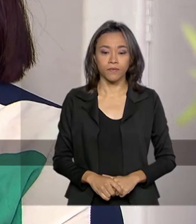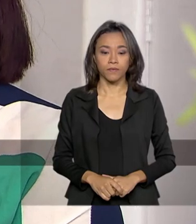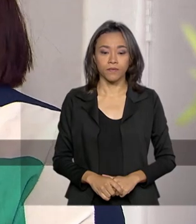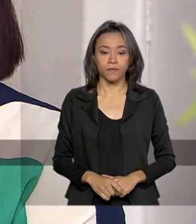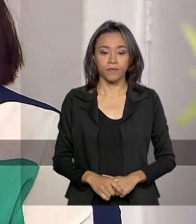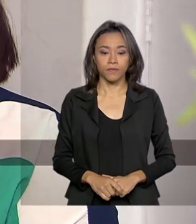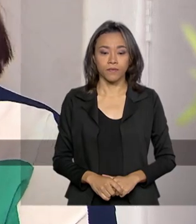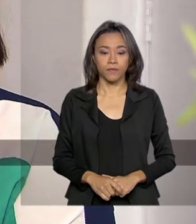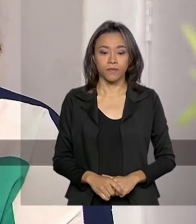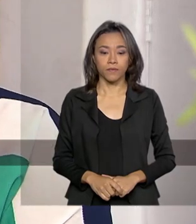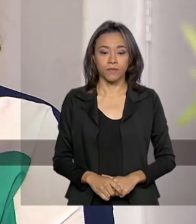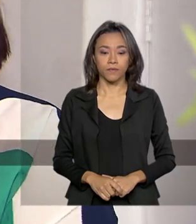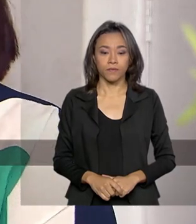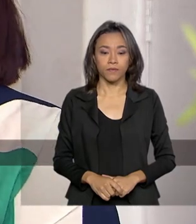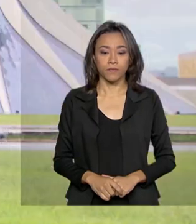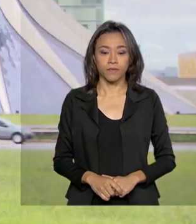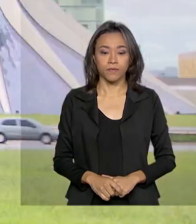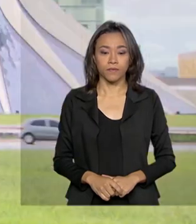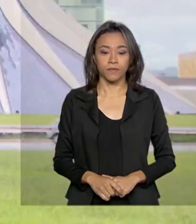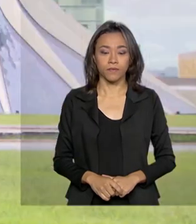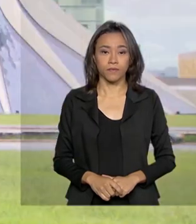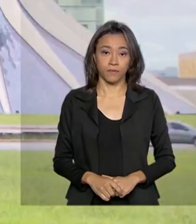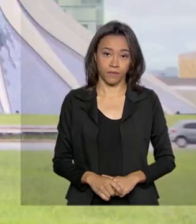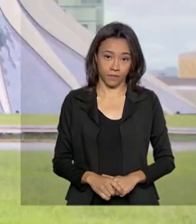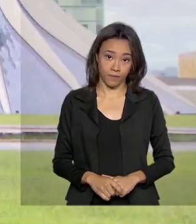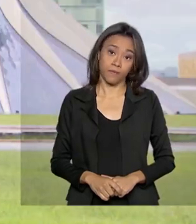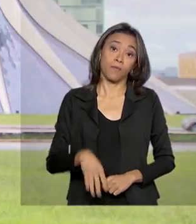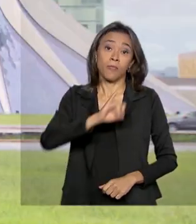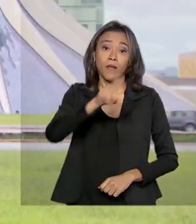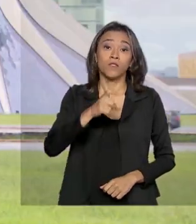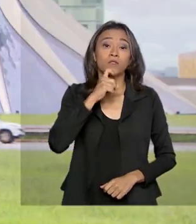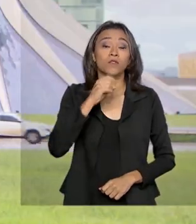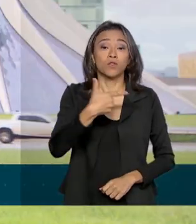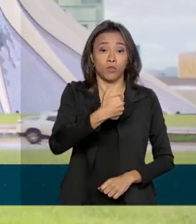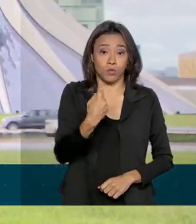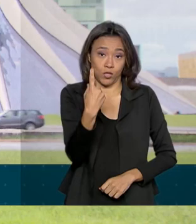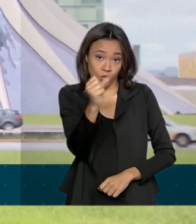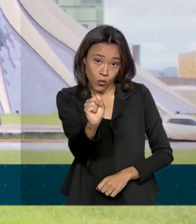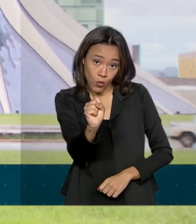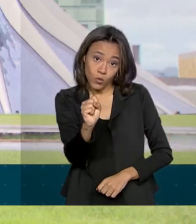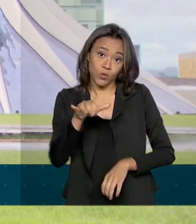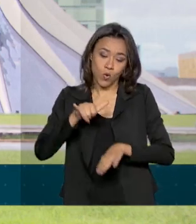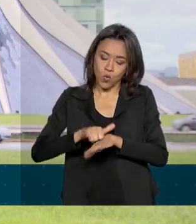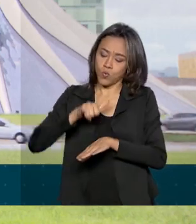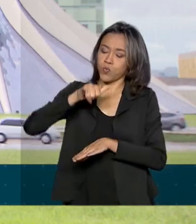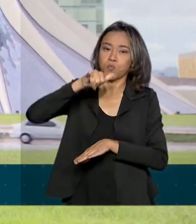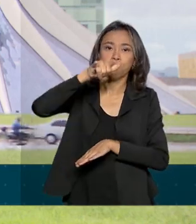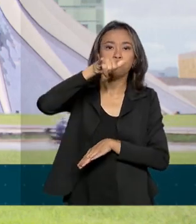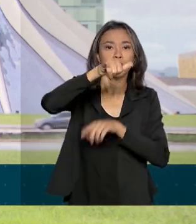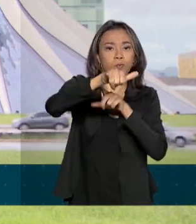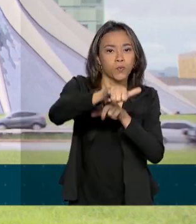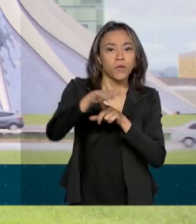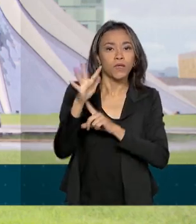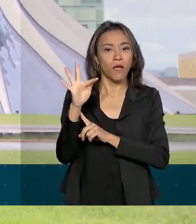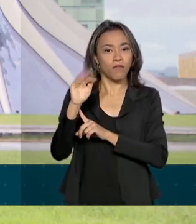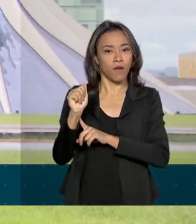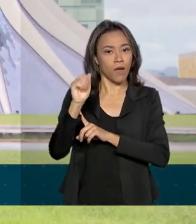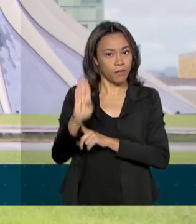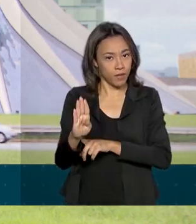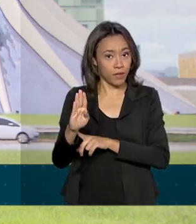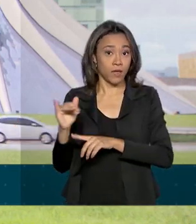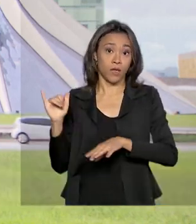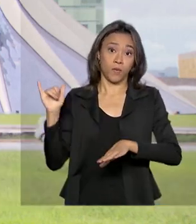vivemos como uma família normal. Em julho de 2018, um Boeing 767 da Força Aérea Brasileira